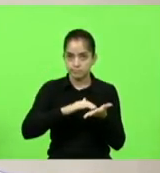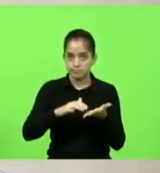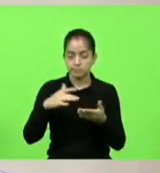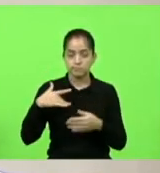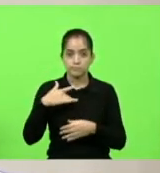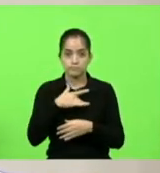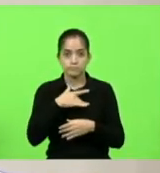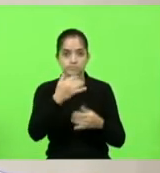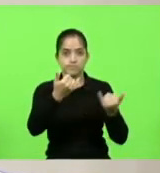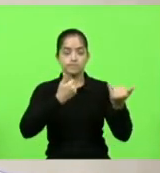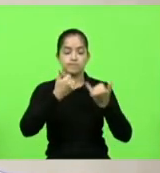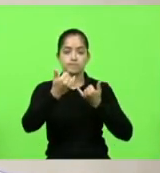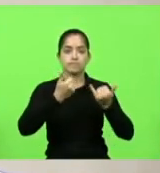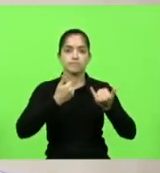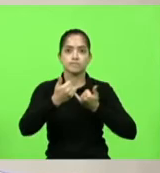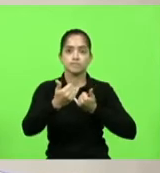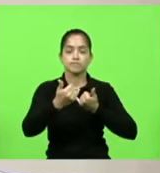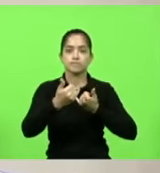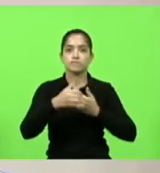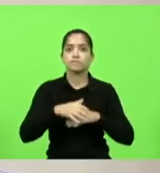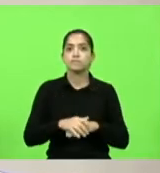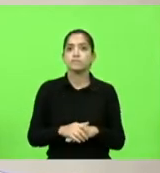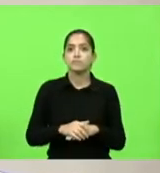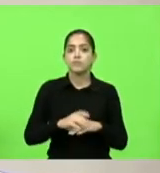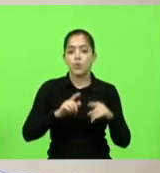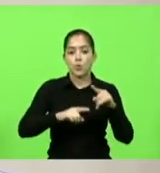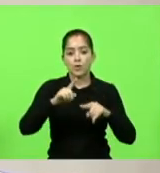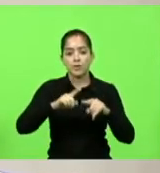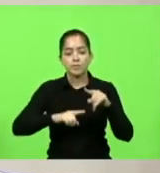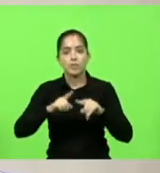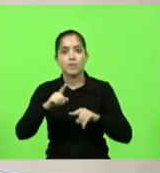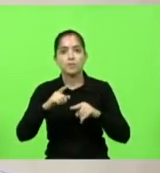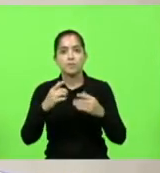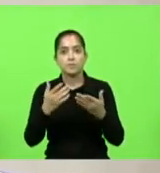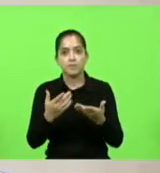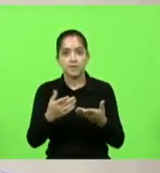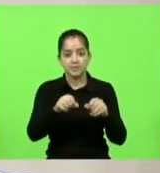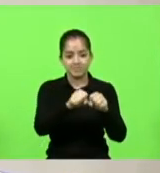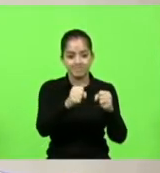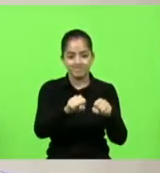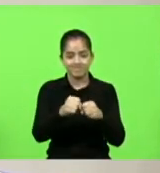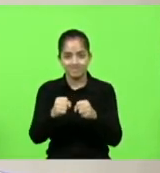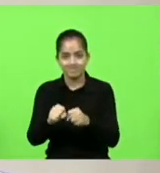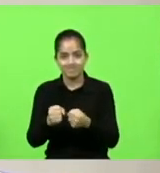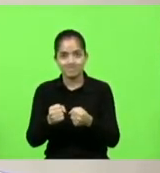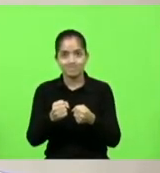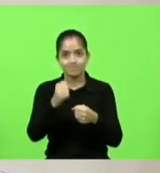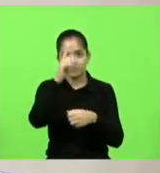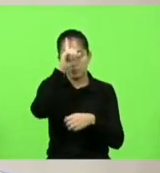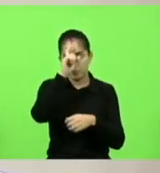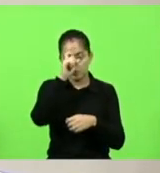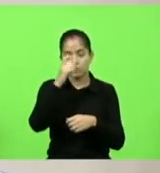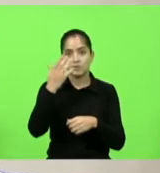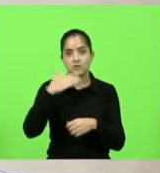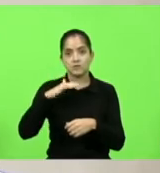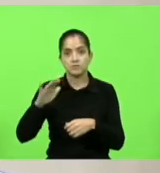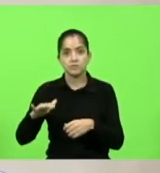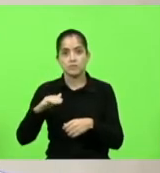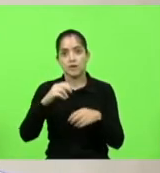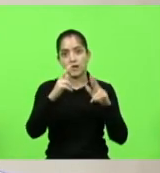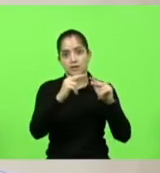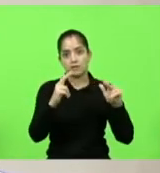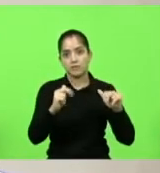informações acerca dos equipamentos quebrados no hospital infantil do município de Florianópolis.